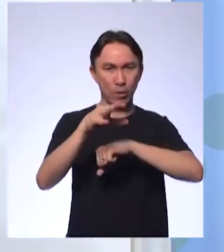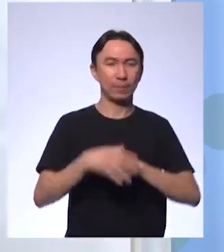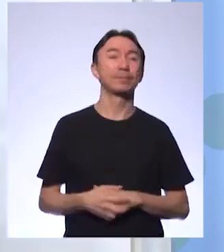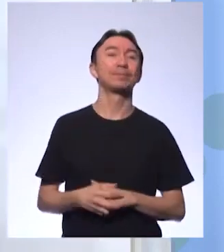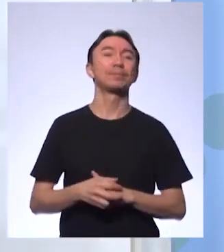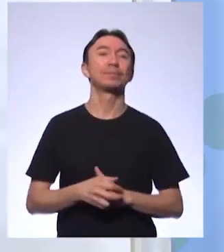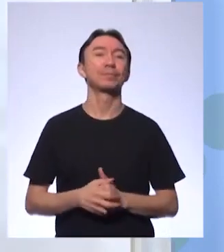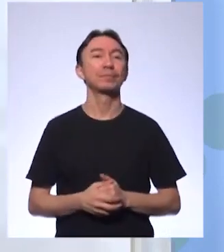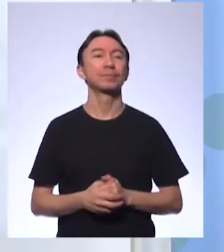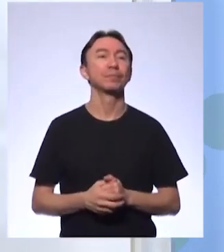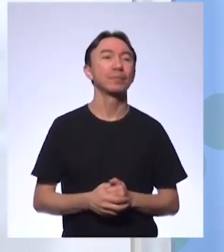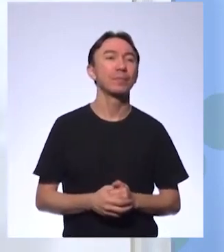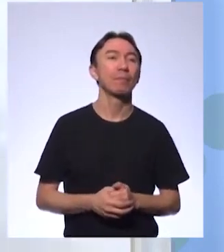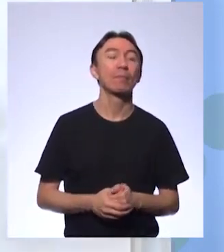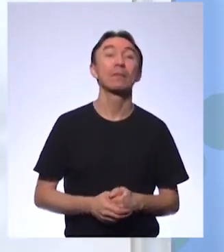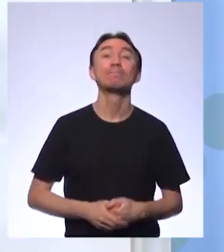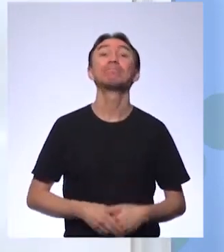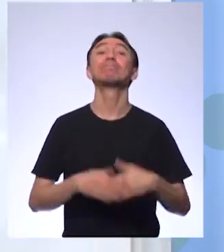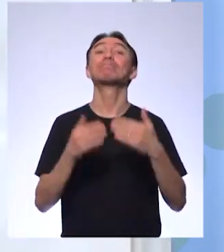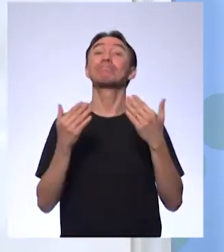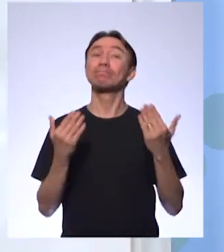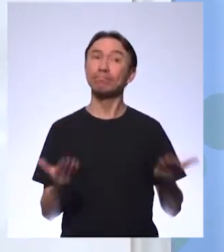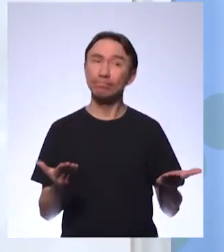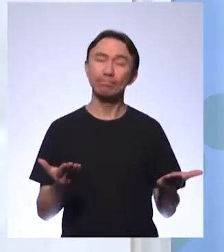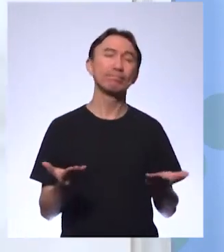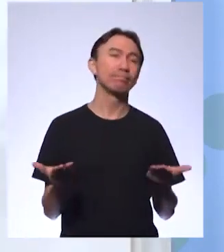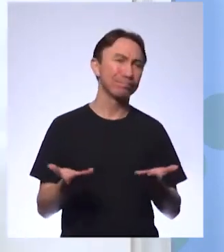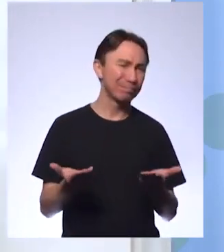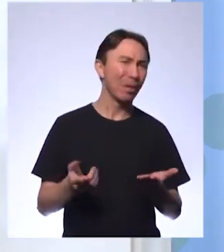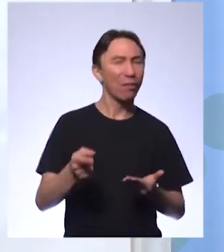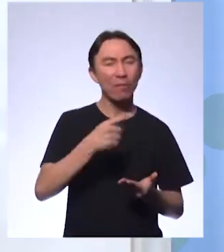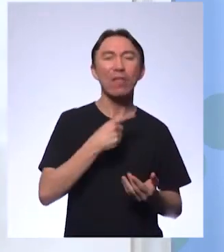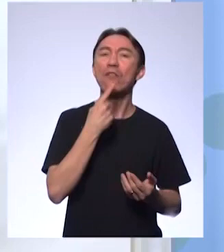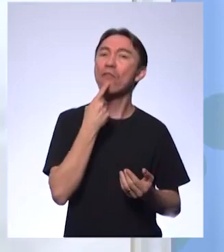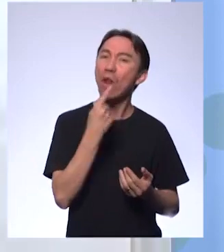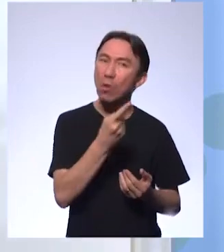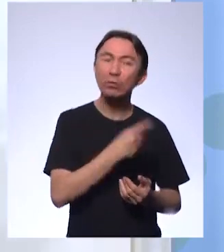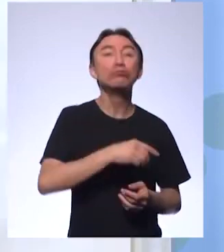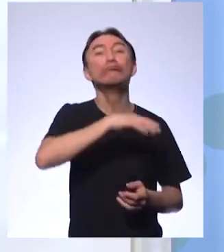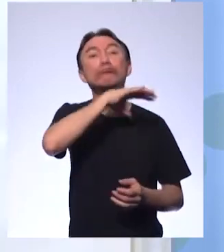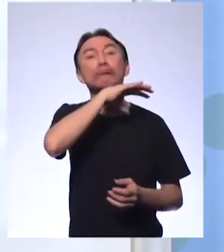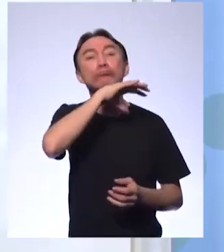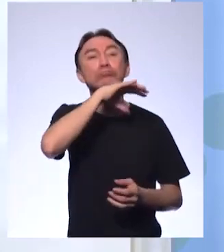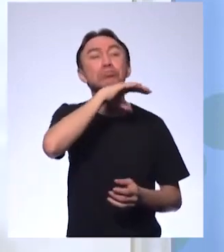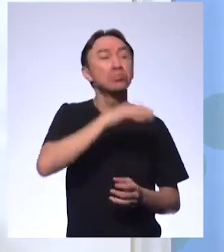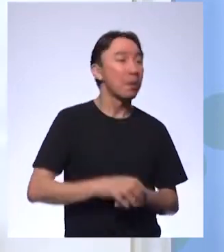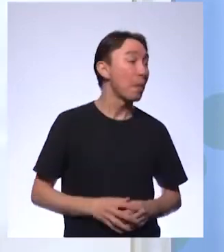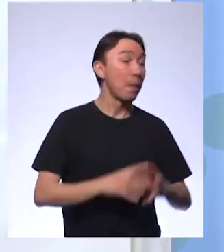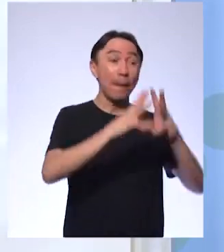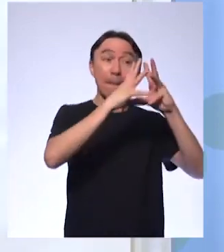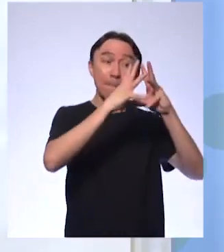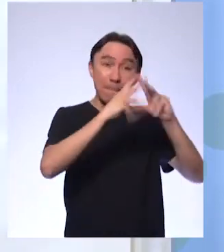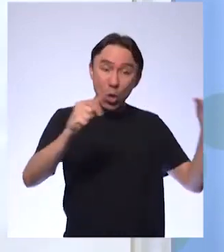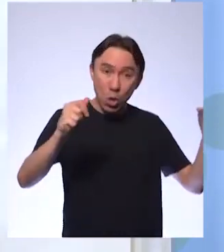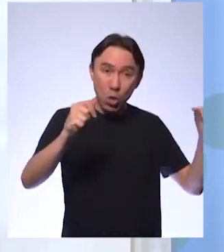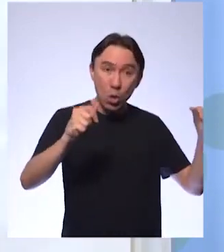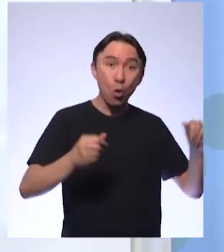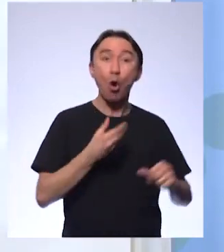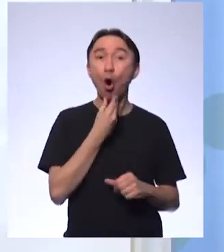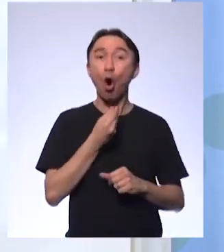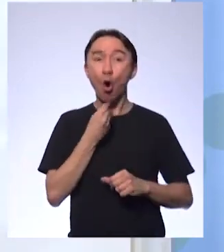Muito bem. Agora eu quero saber. Até agora a gente falou de extinção em que o homem não pôs a mão. O homem nem existia.